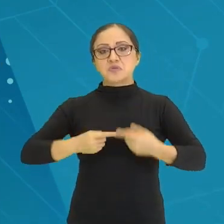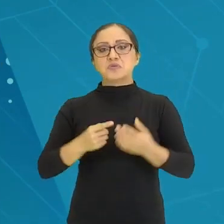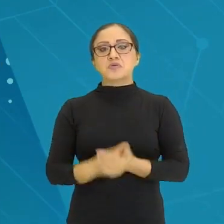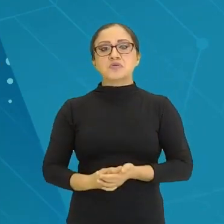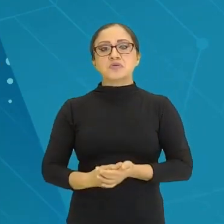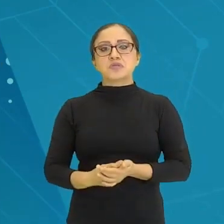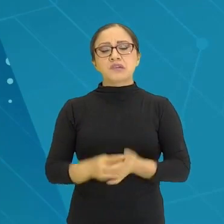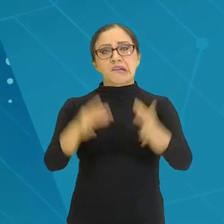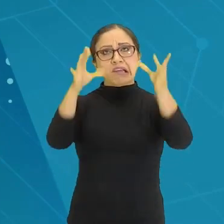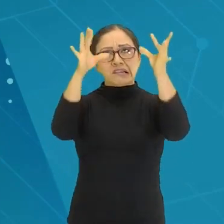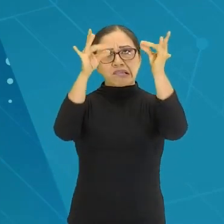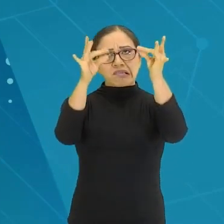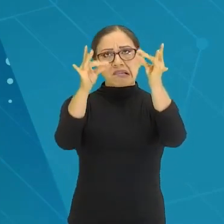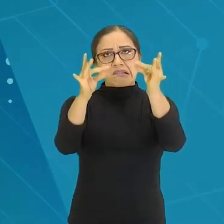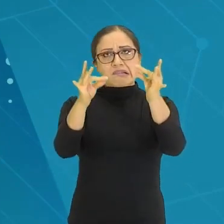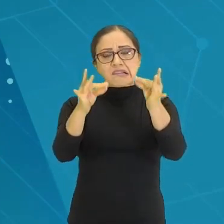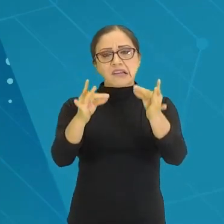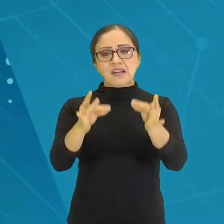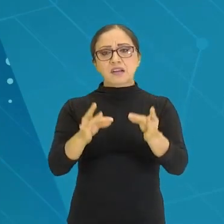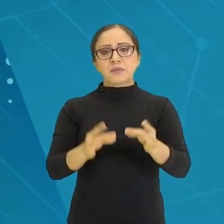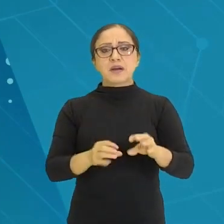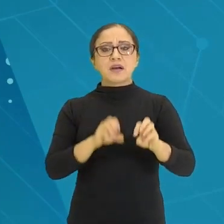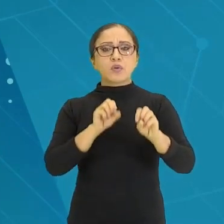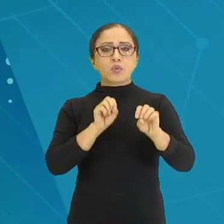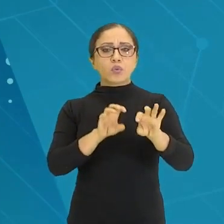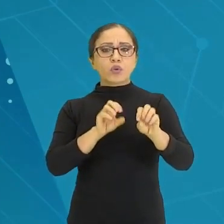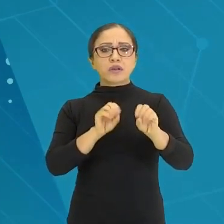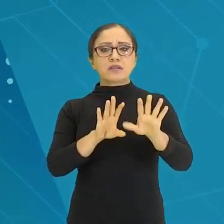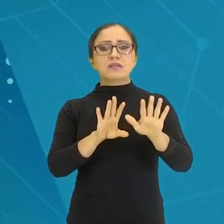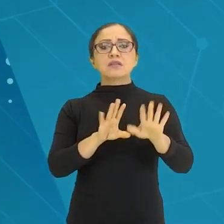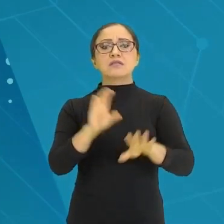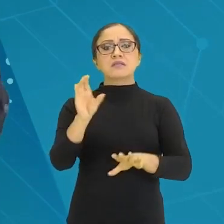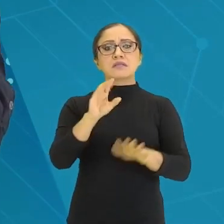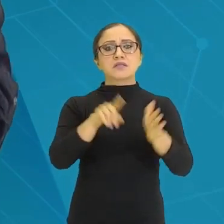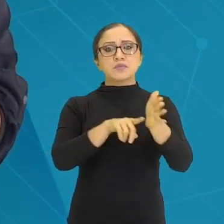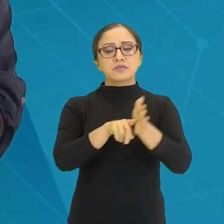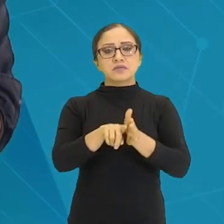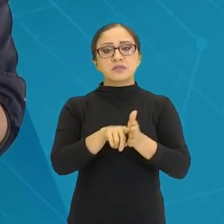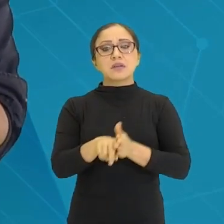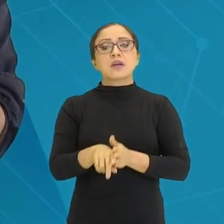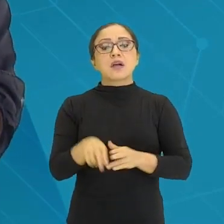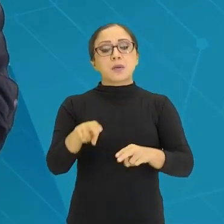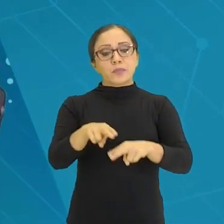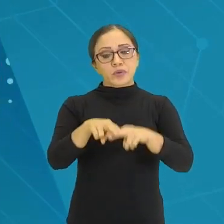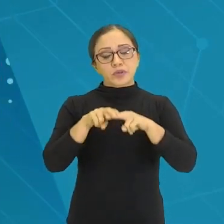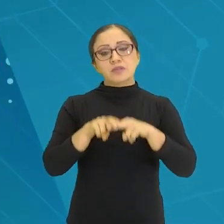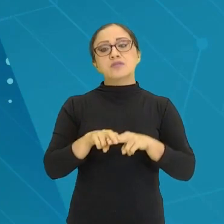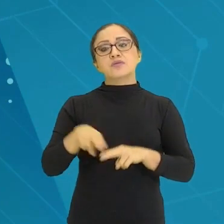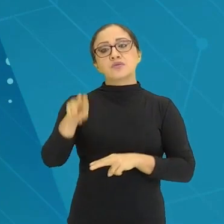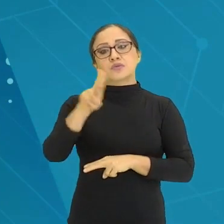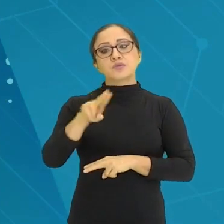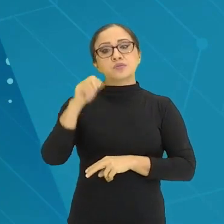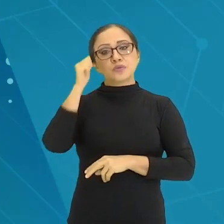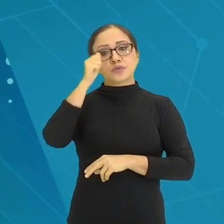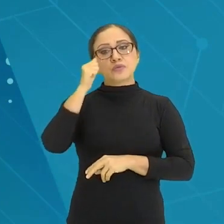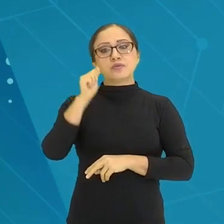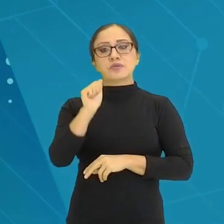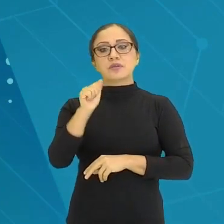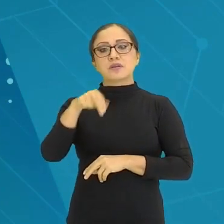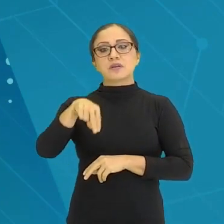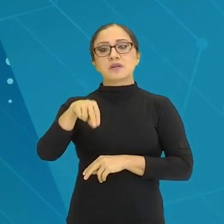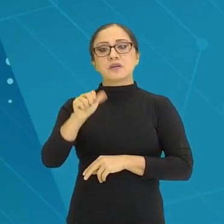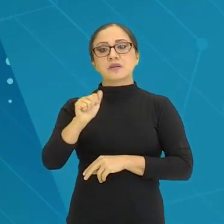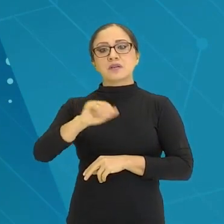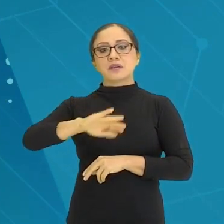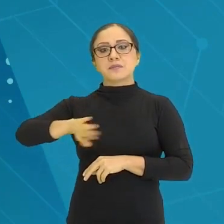detalha mais essa sequência de ensino por investigação, tá? Por isso eu uso muito a Ana Maria, porque ela trabalhou